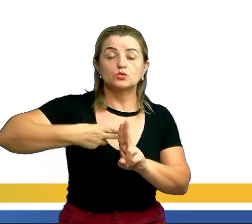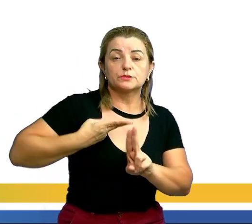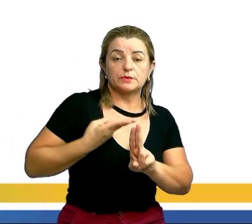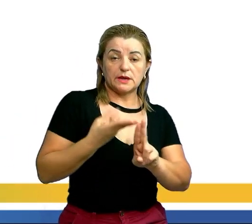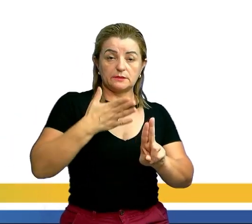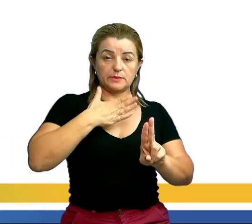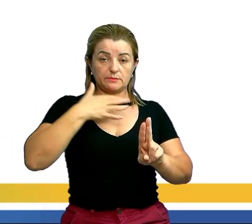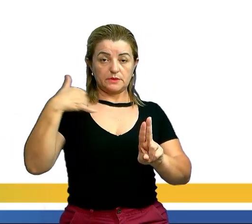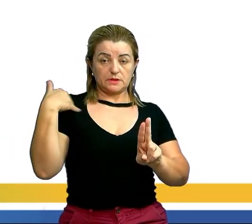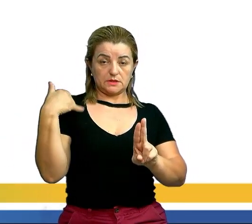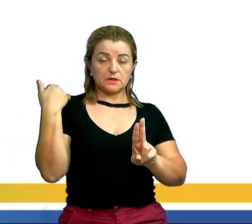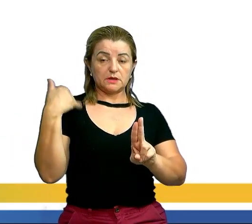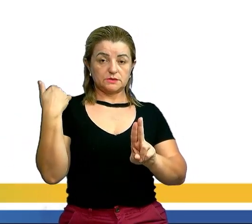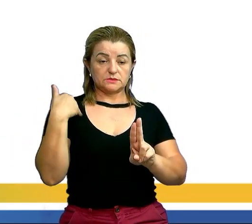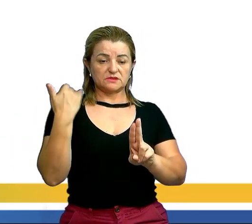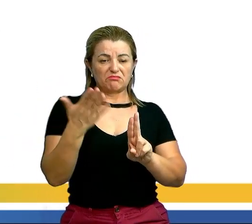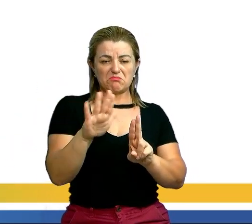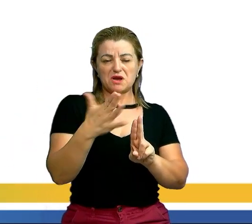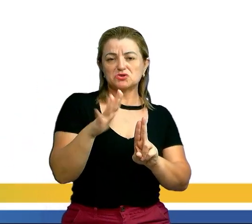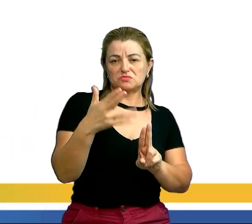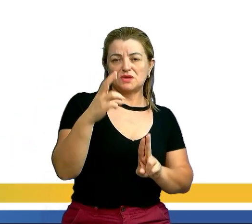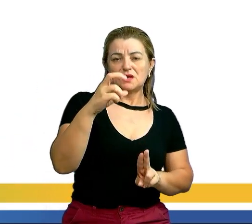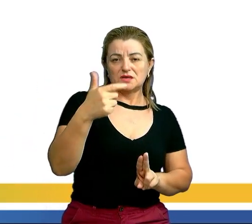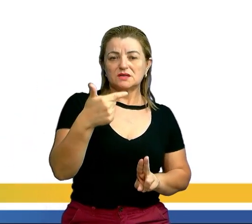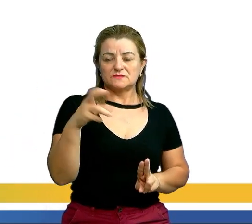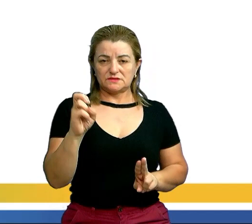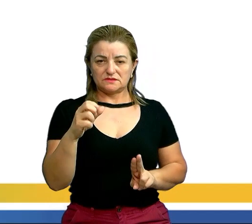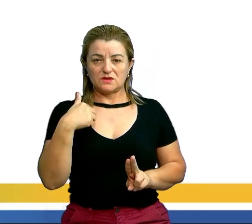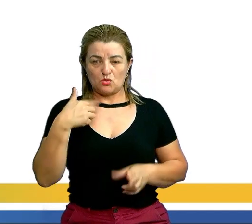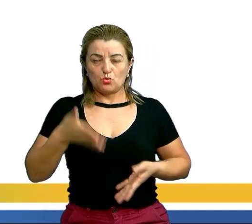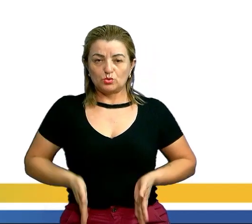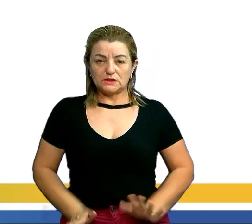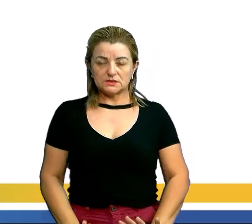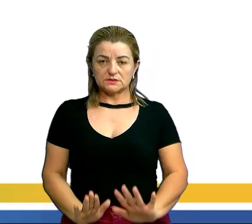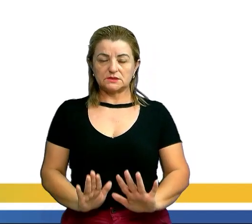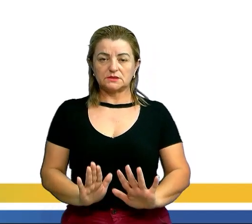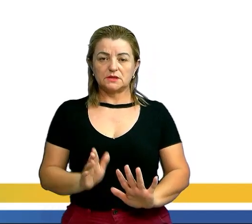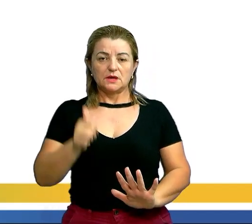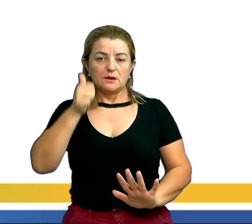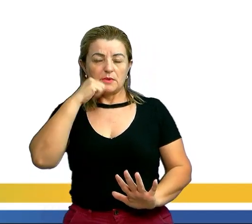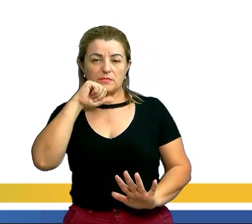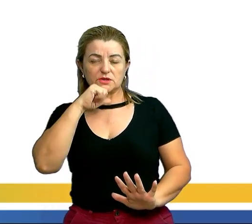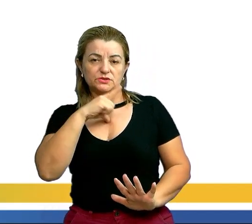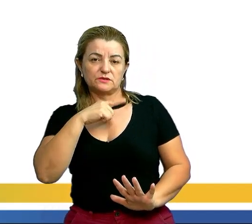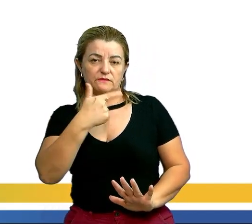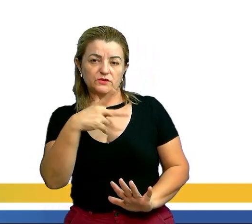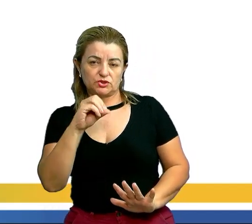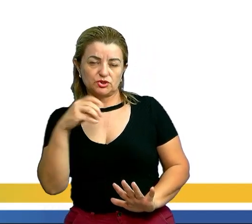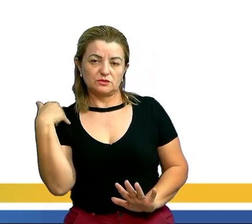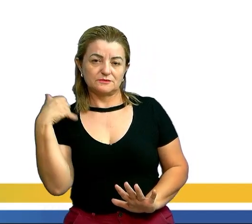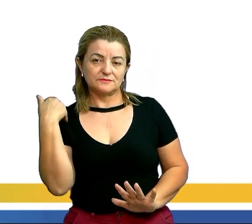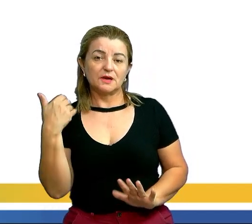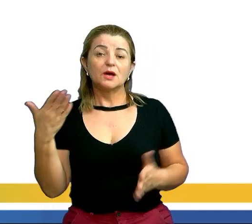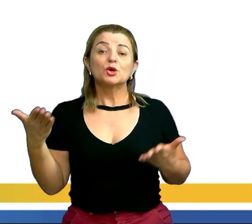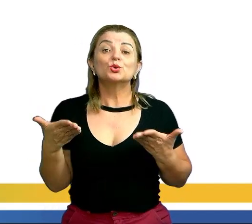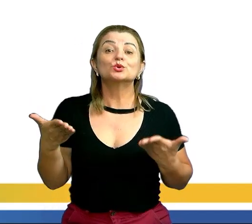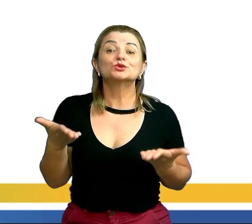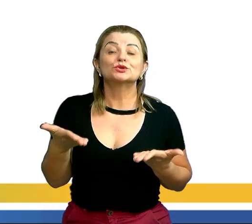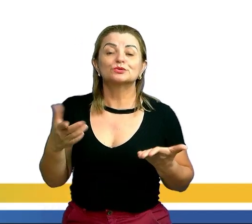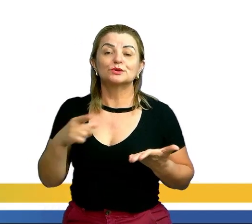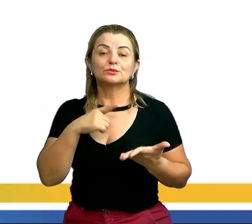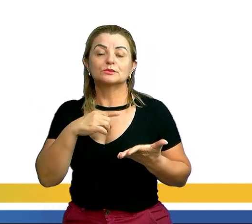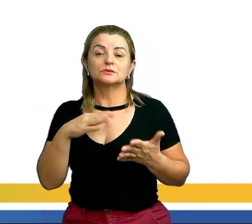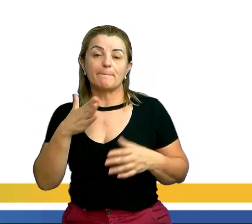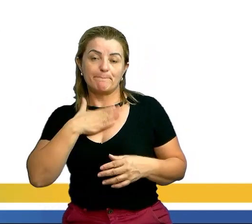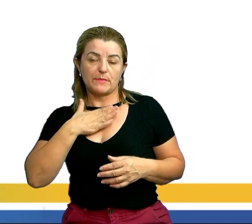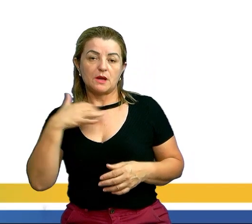525. Se quando eu nasci minha mãe tinha 20 anos, quantos anos eu tenho? Primeiramente, vou chamar a minha idade de